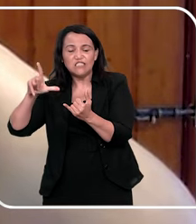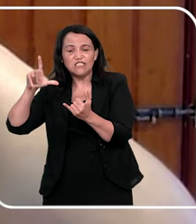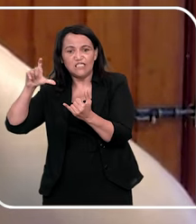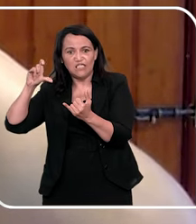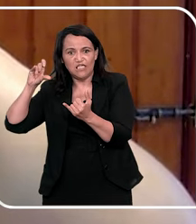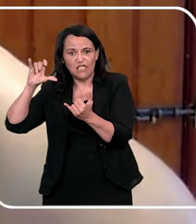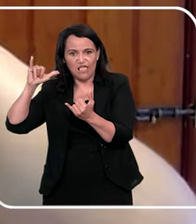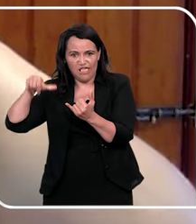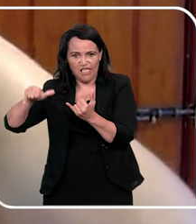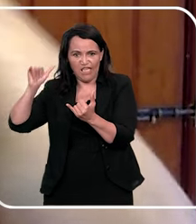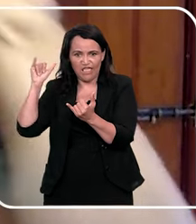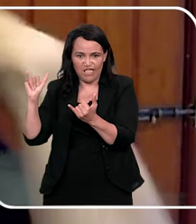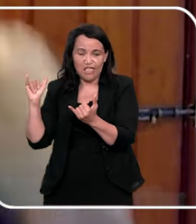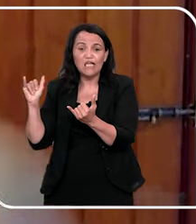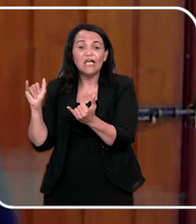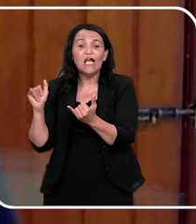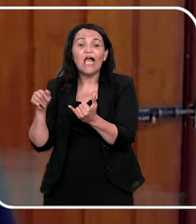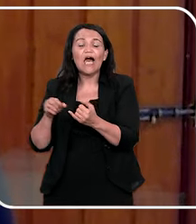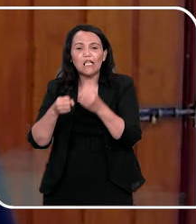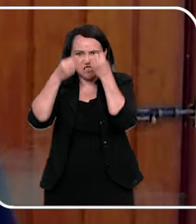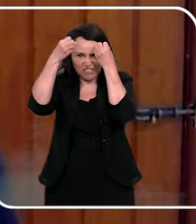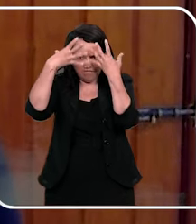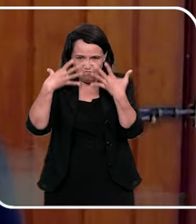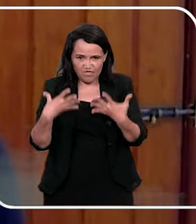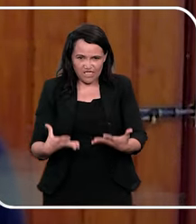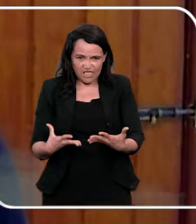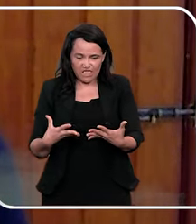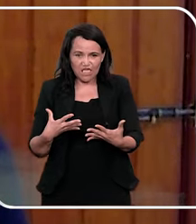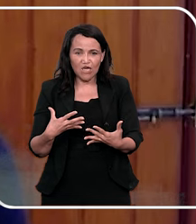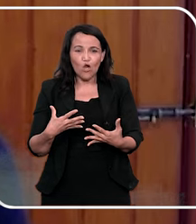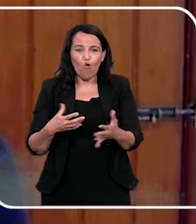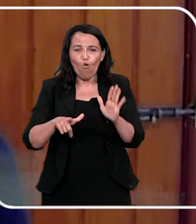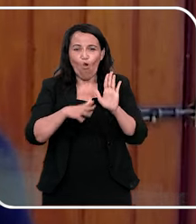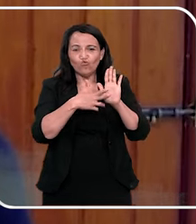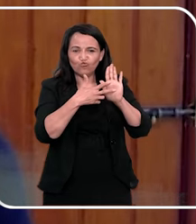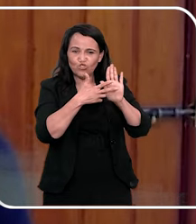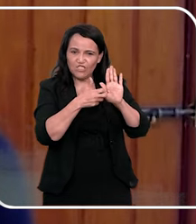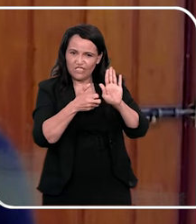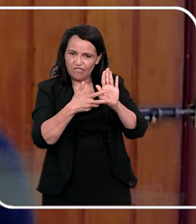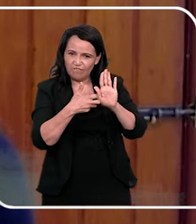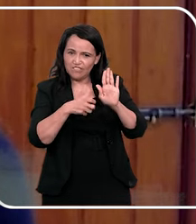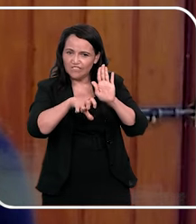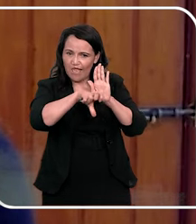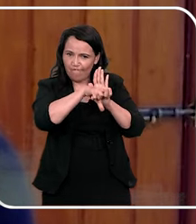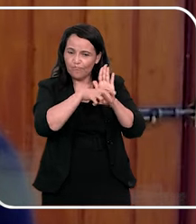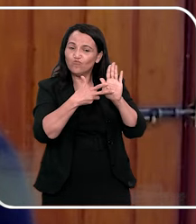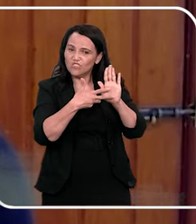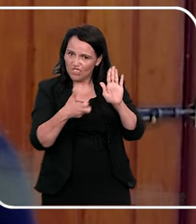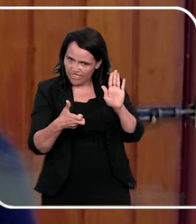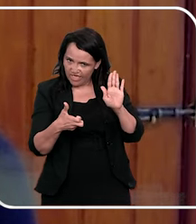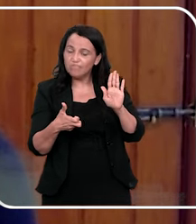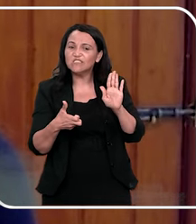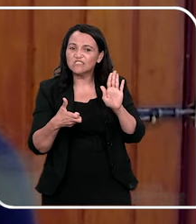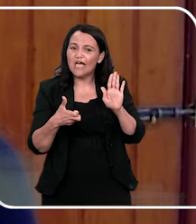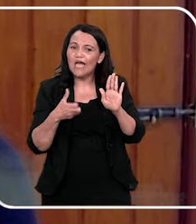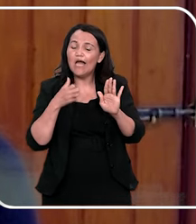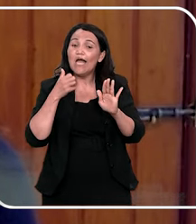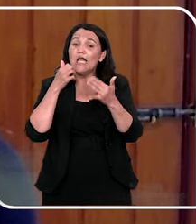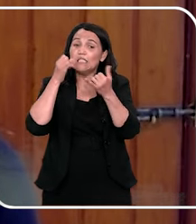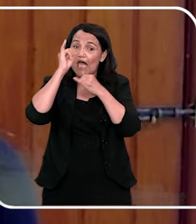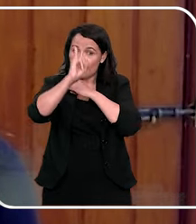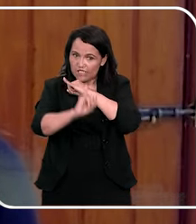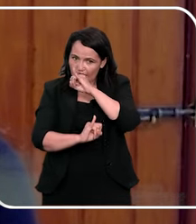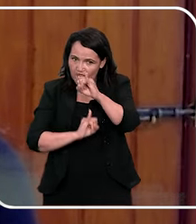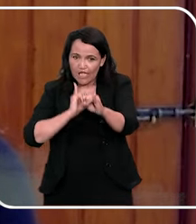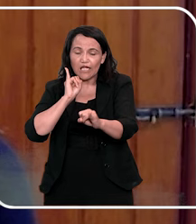aí? que ela fala muito de crime cibernético, de como as pessoas abusam das nossas crianças pela internet,